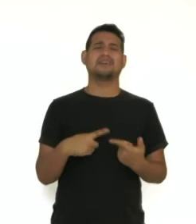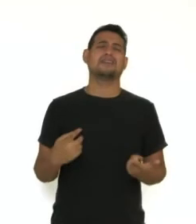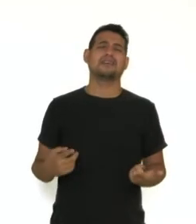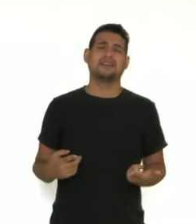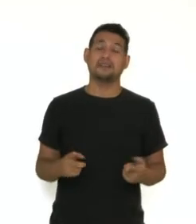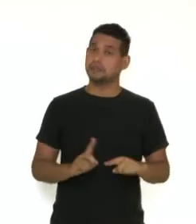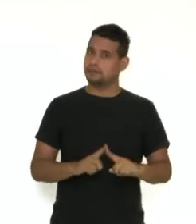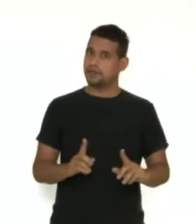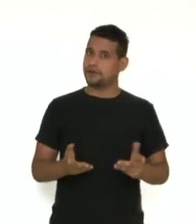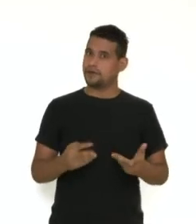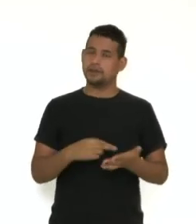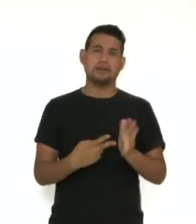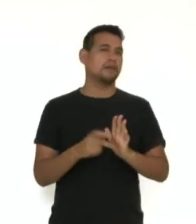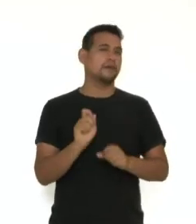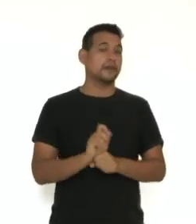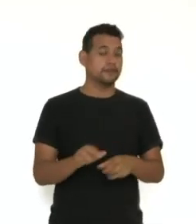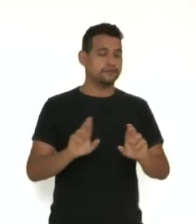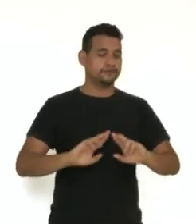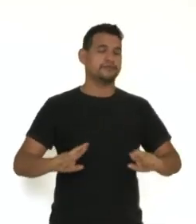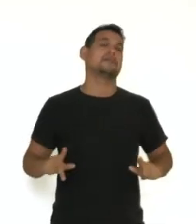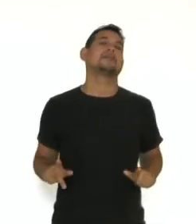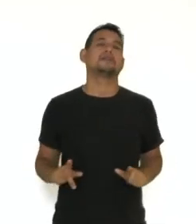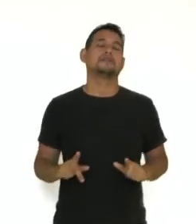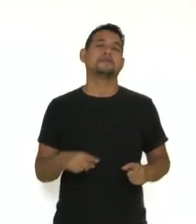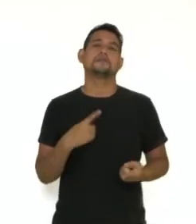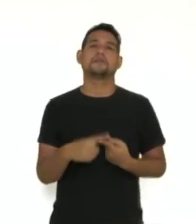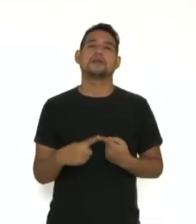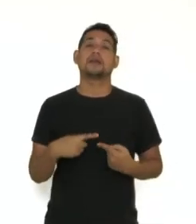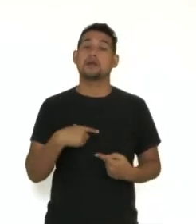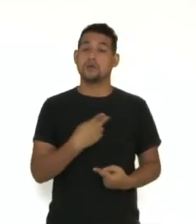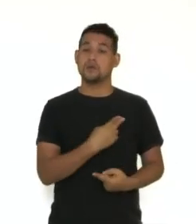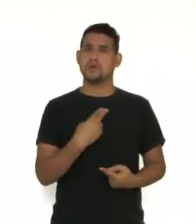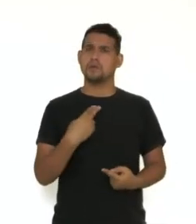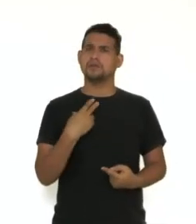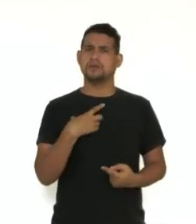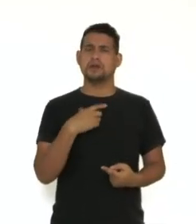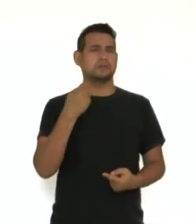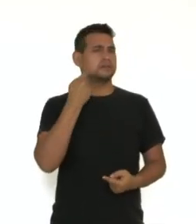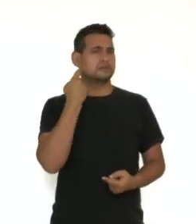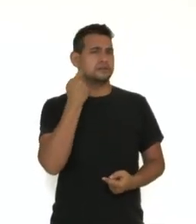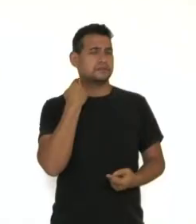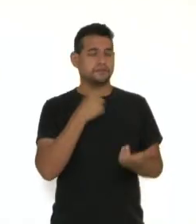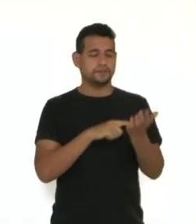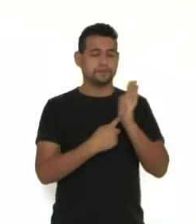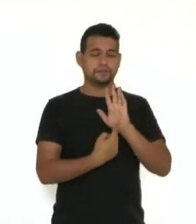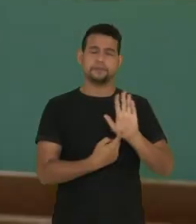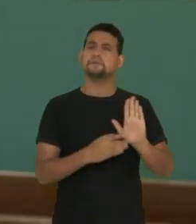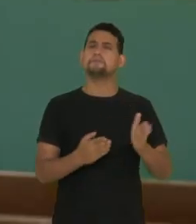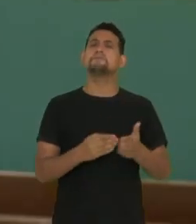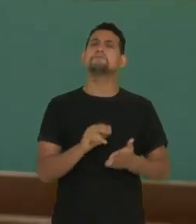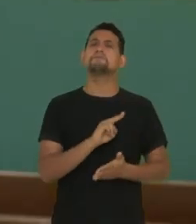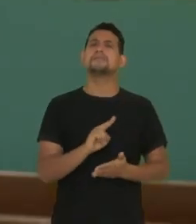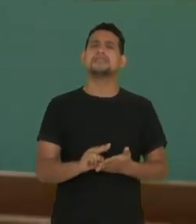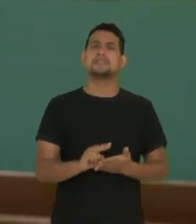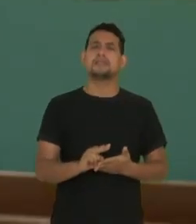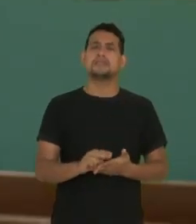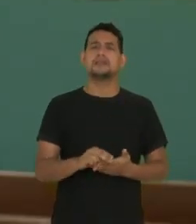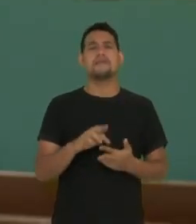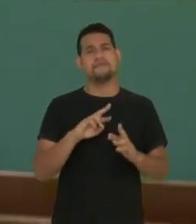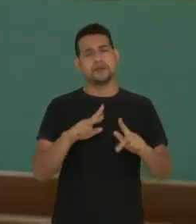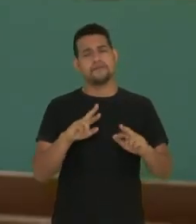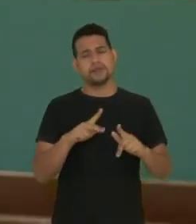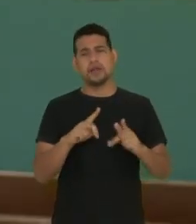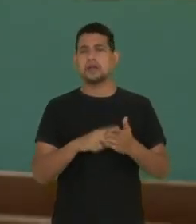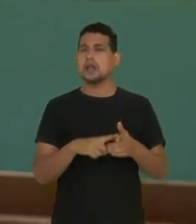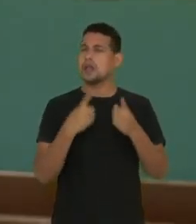Desta feita, porém, é diferente. Pois eu, de nome posto de sexta-feira, me apresento hoje com série Verídica Queixa.